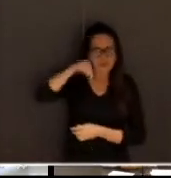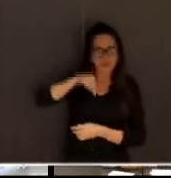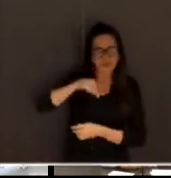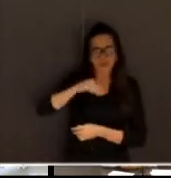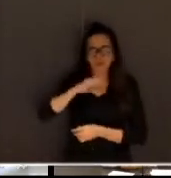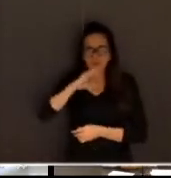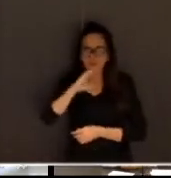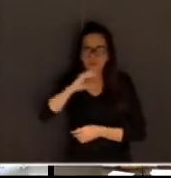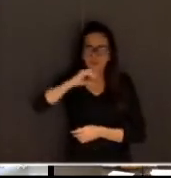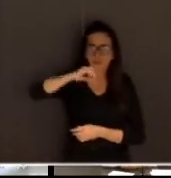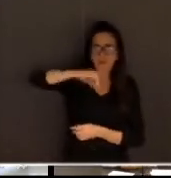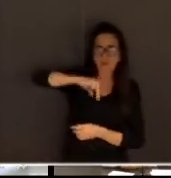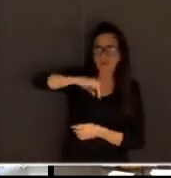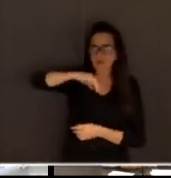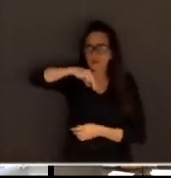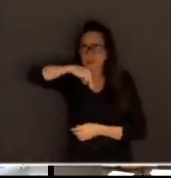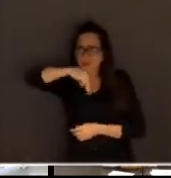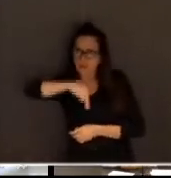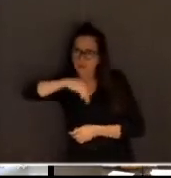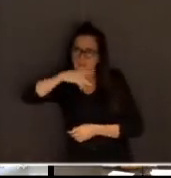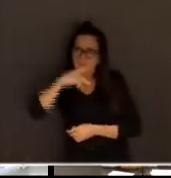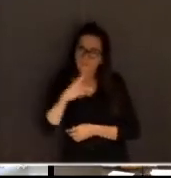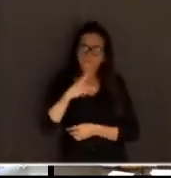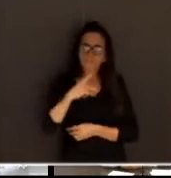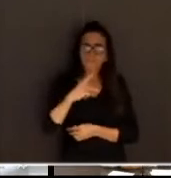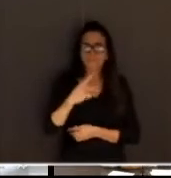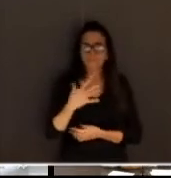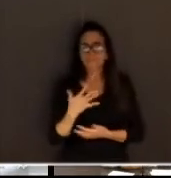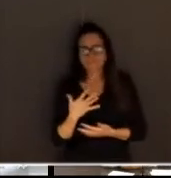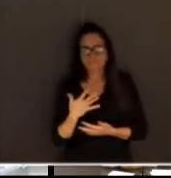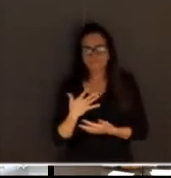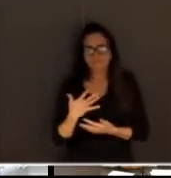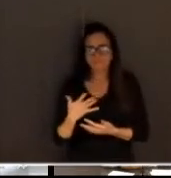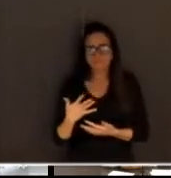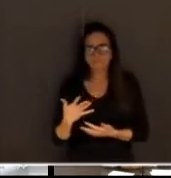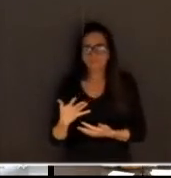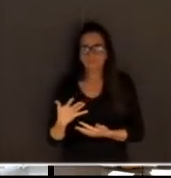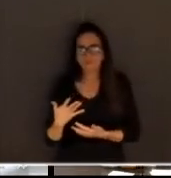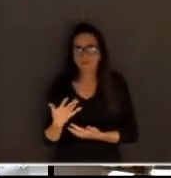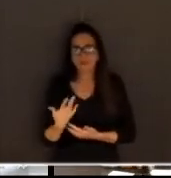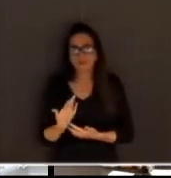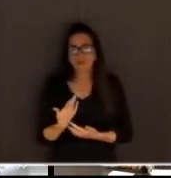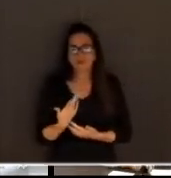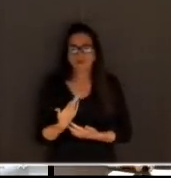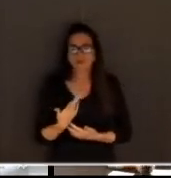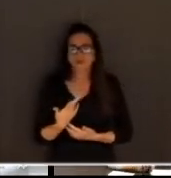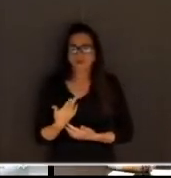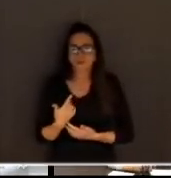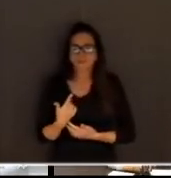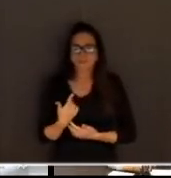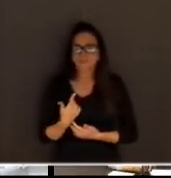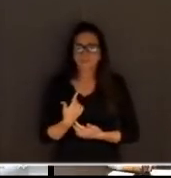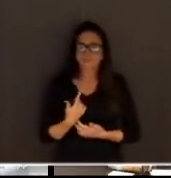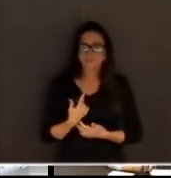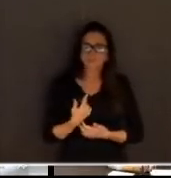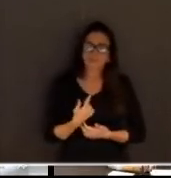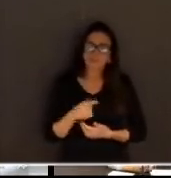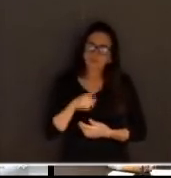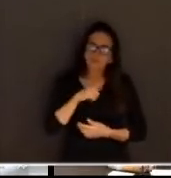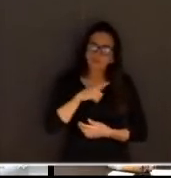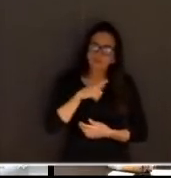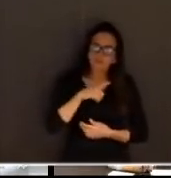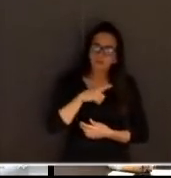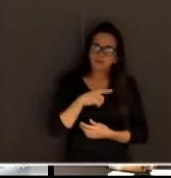por uma colega auxiliar, promotora, a doutora Ana Rita, amanhã falará para nós, elas que estiveram no